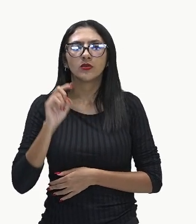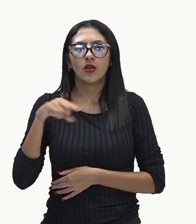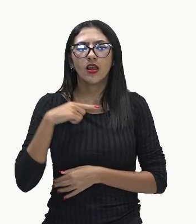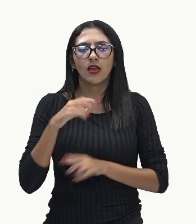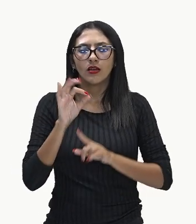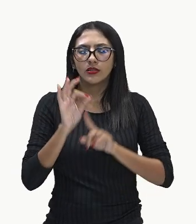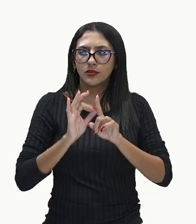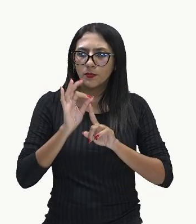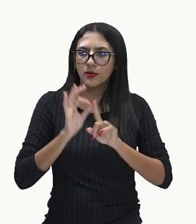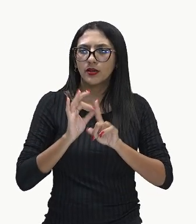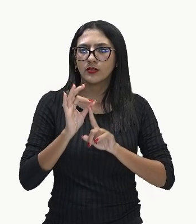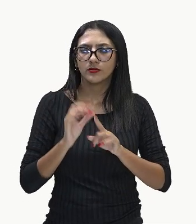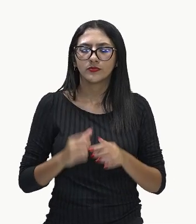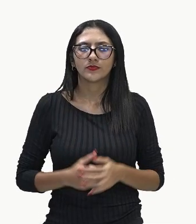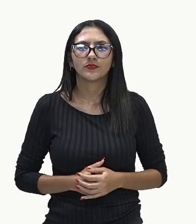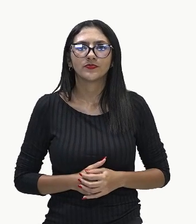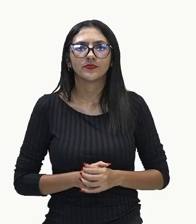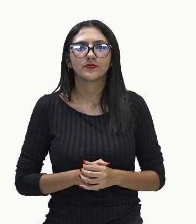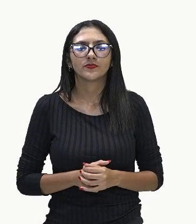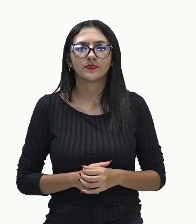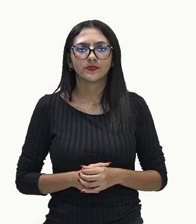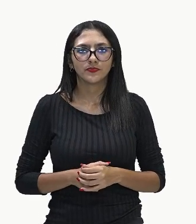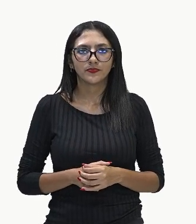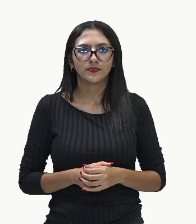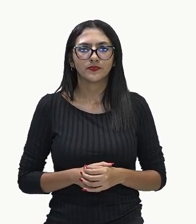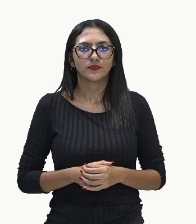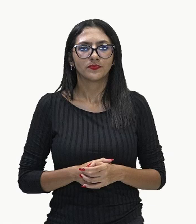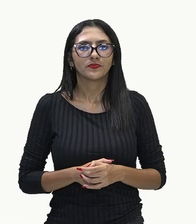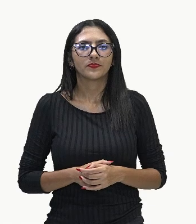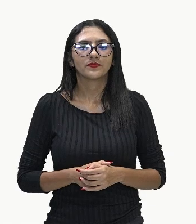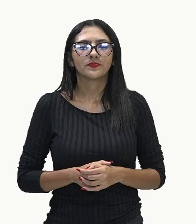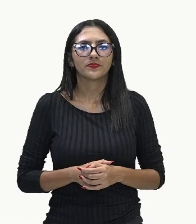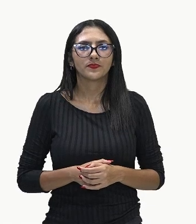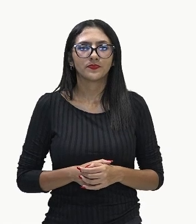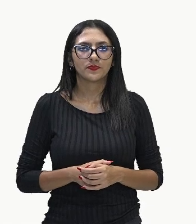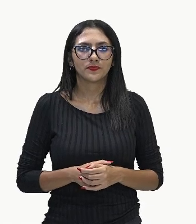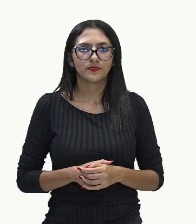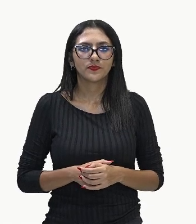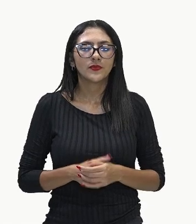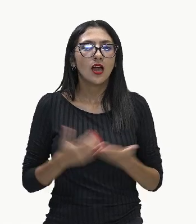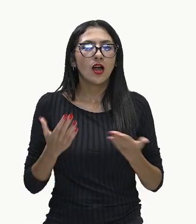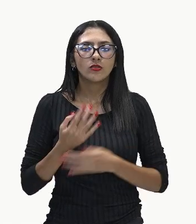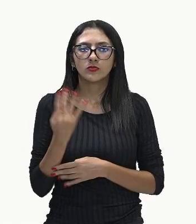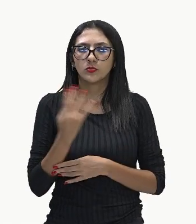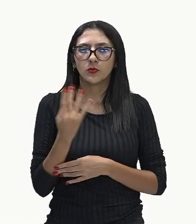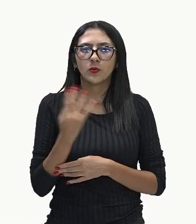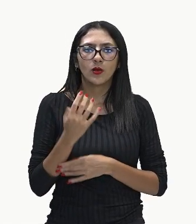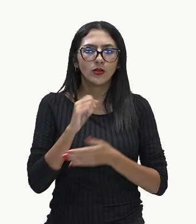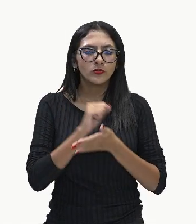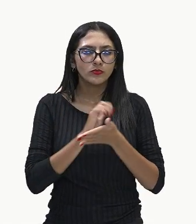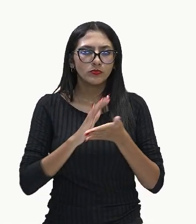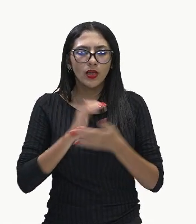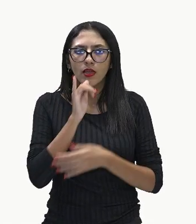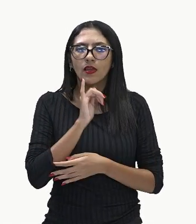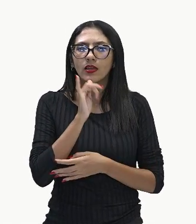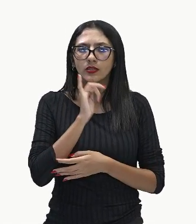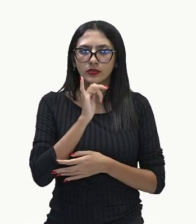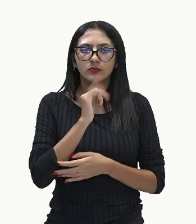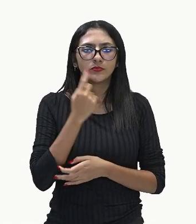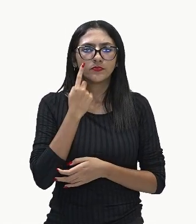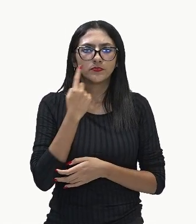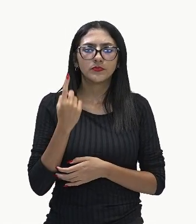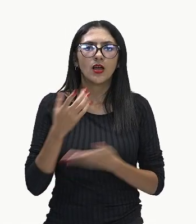8,25, tudo bem? Observe agora, uma situação de um gráfico, tá bom?